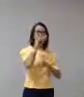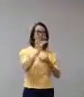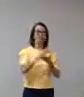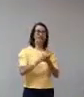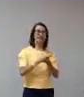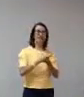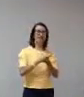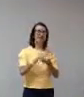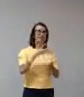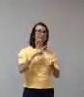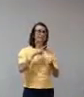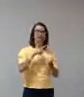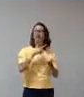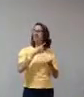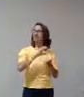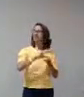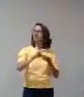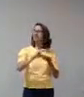recurso.